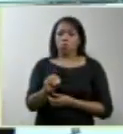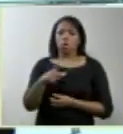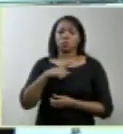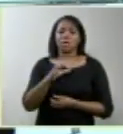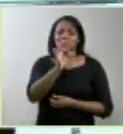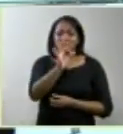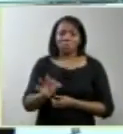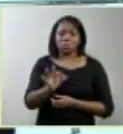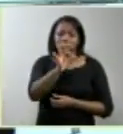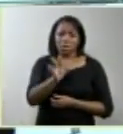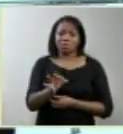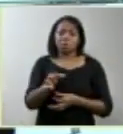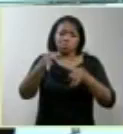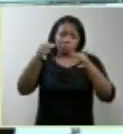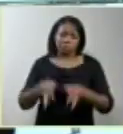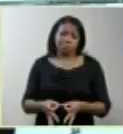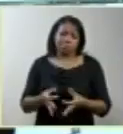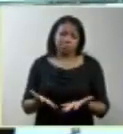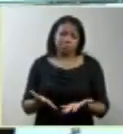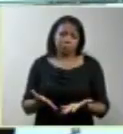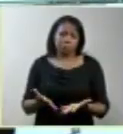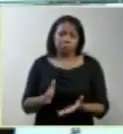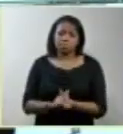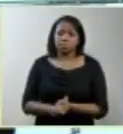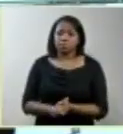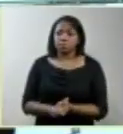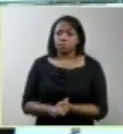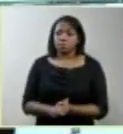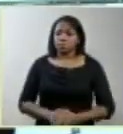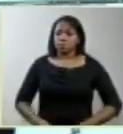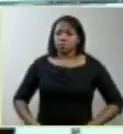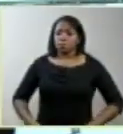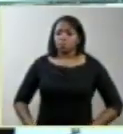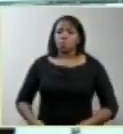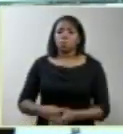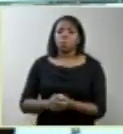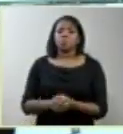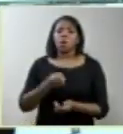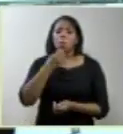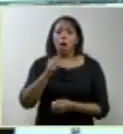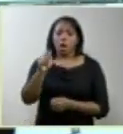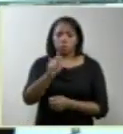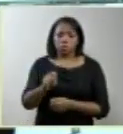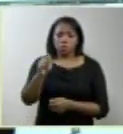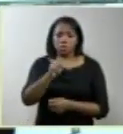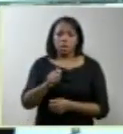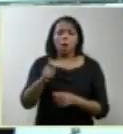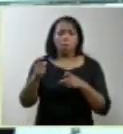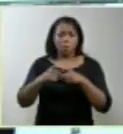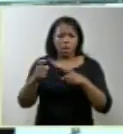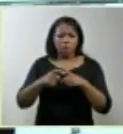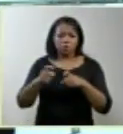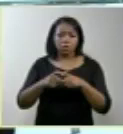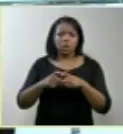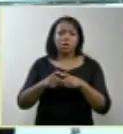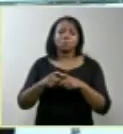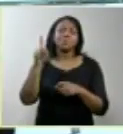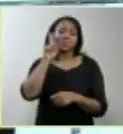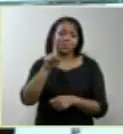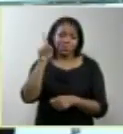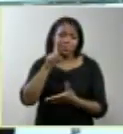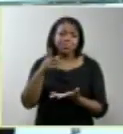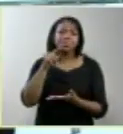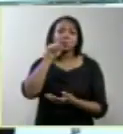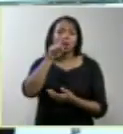% de certeza se a criança é anencefala. Bem, a Associação Médica Americana, em maio de 1995, o